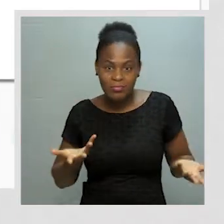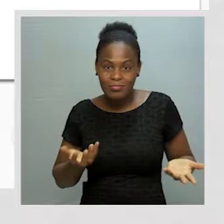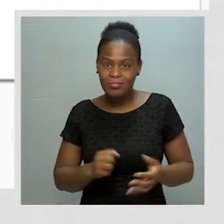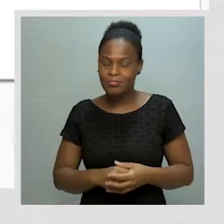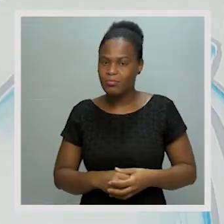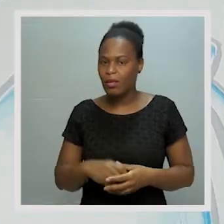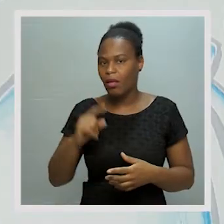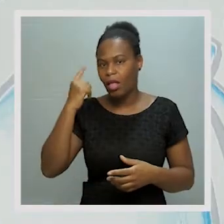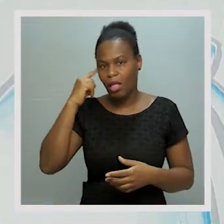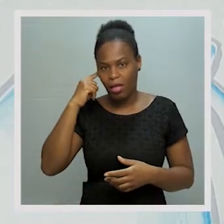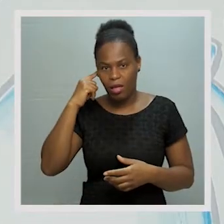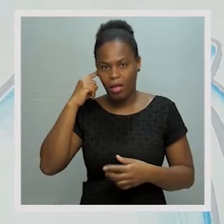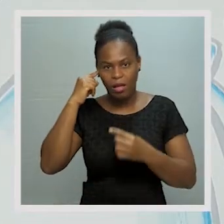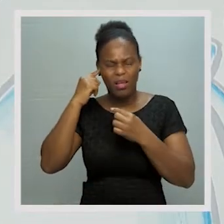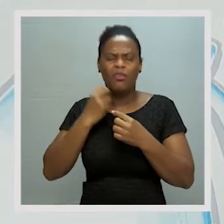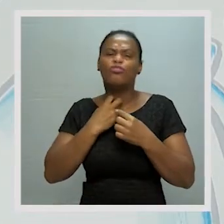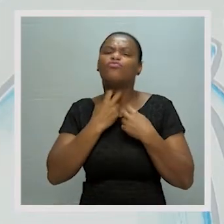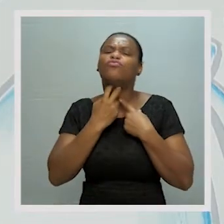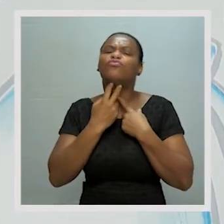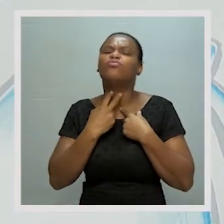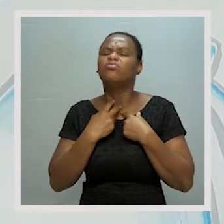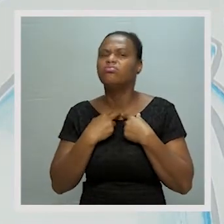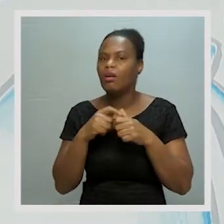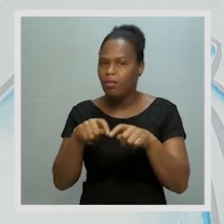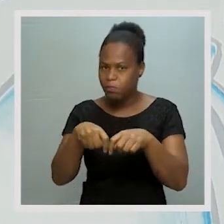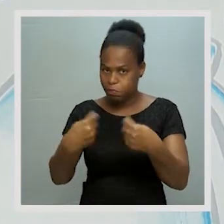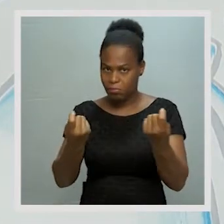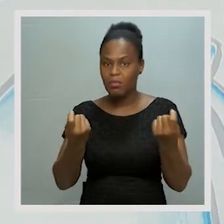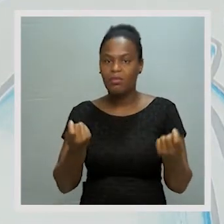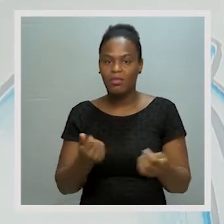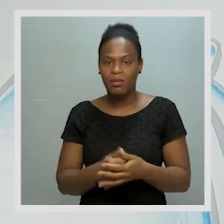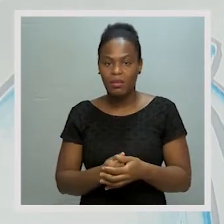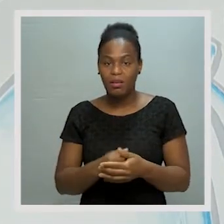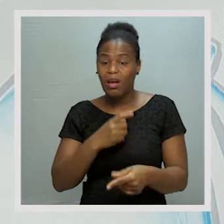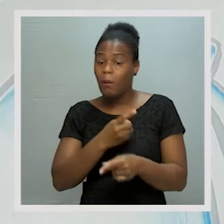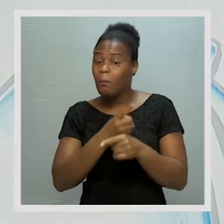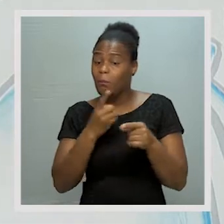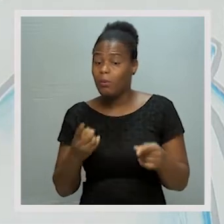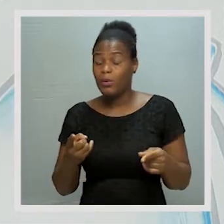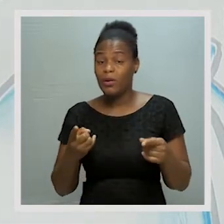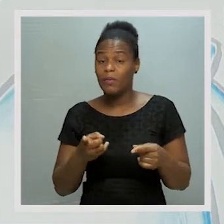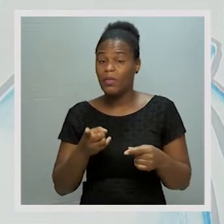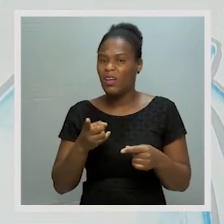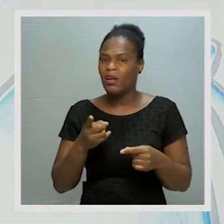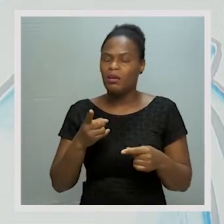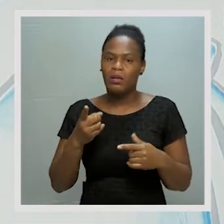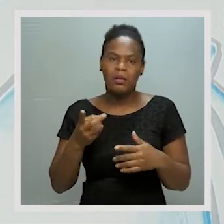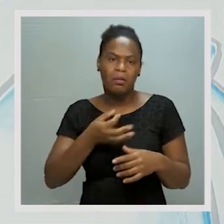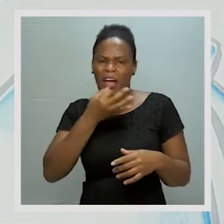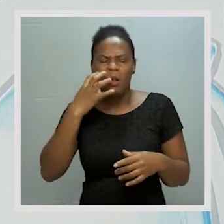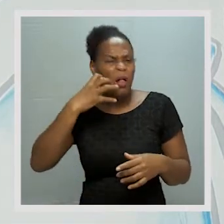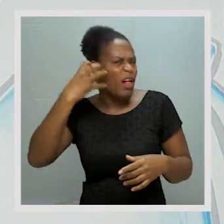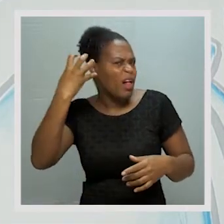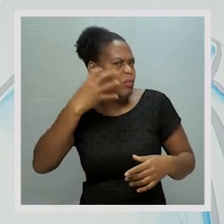alto. E isto danifica as cordas vocais. Entenderam? Por isso é que devemos evitar.